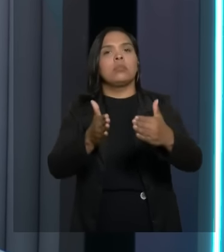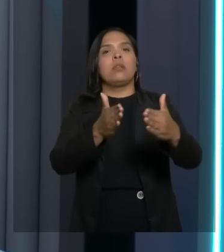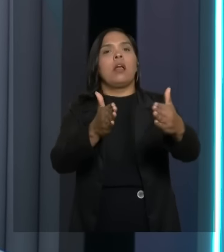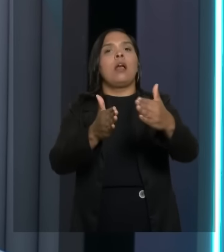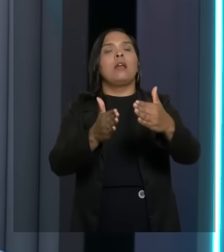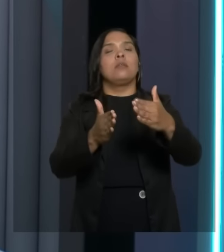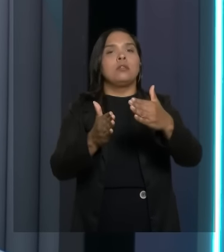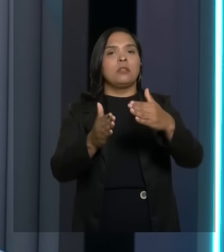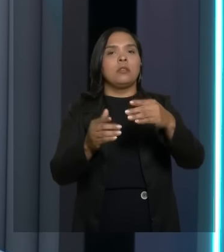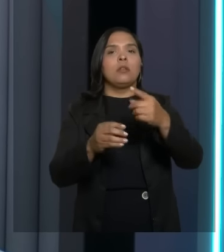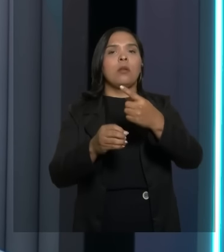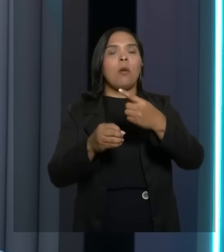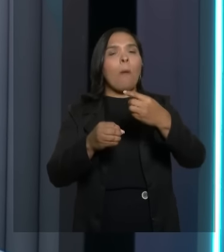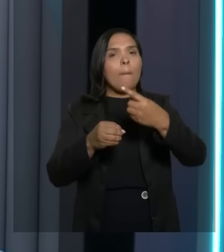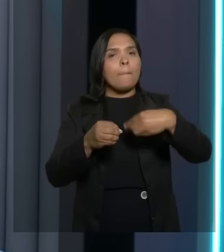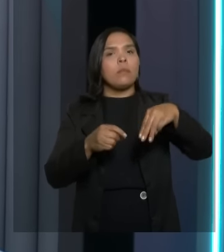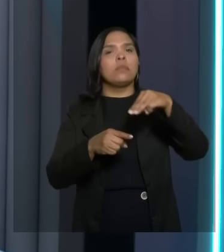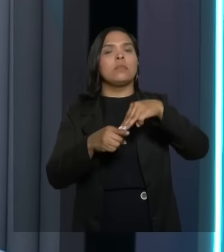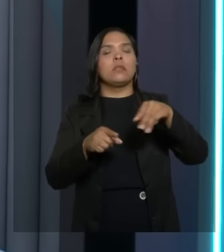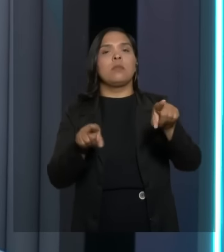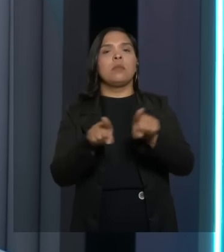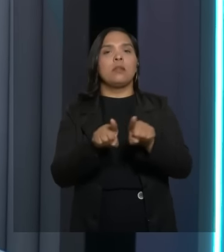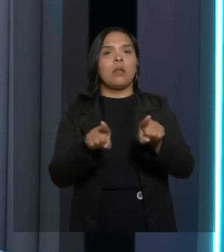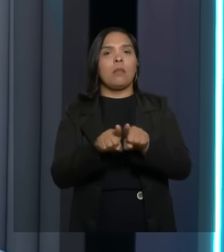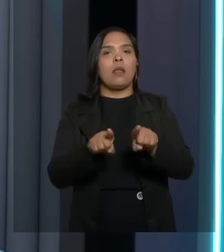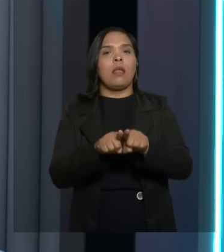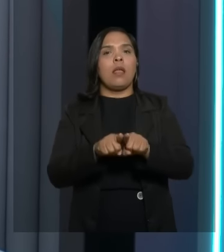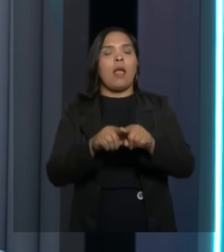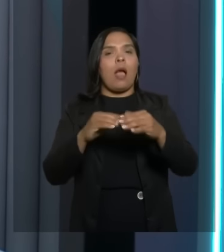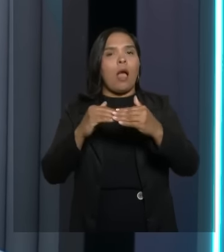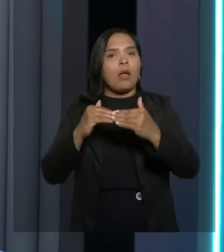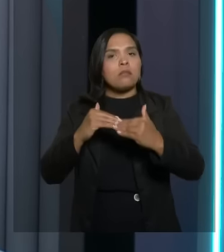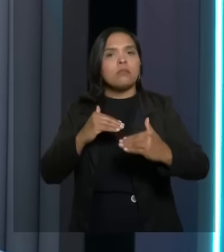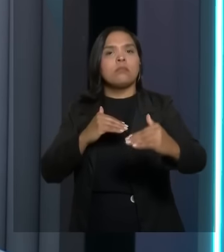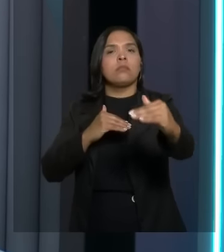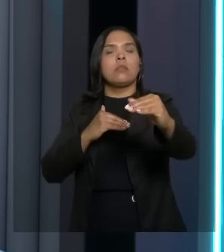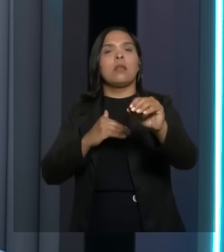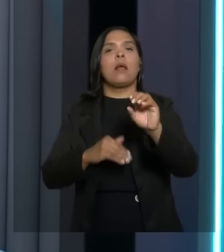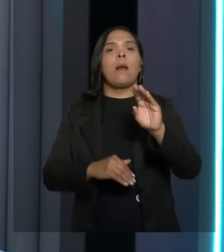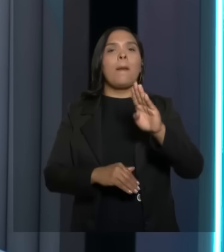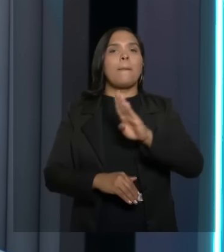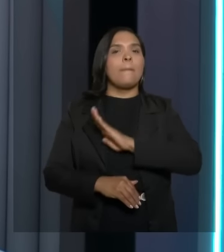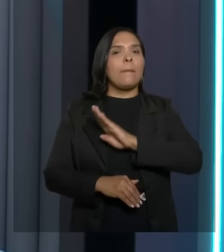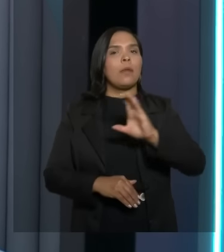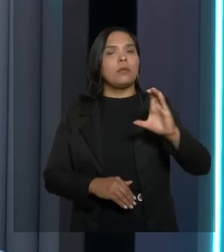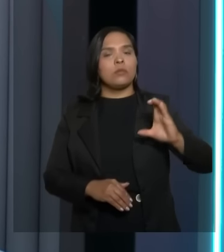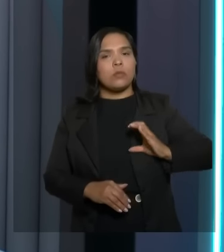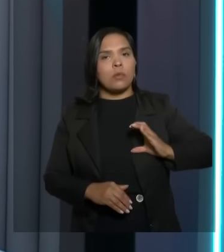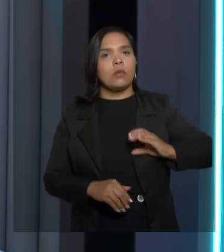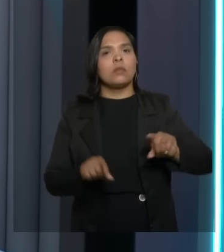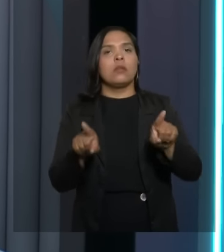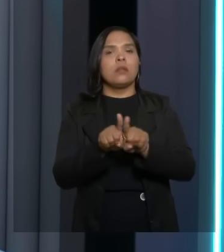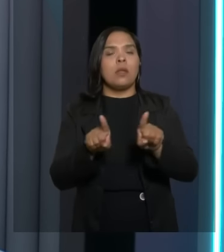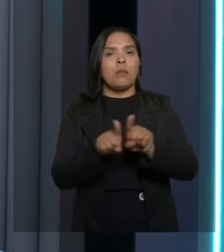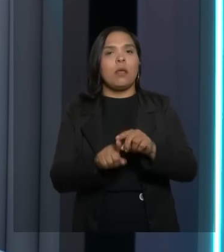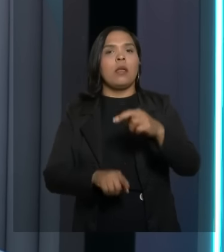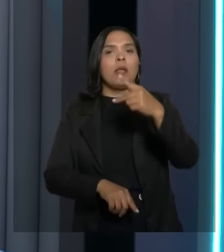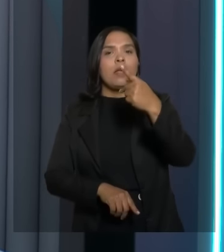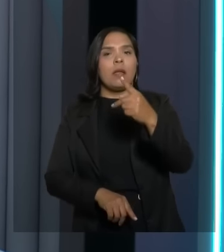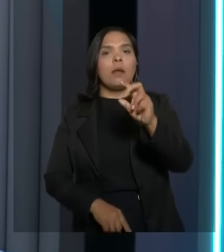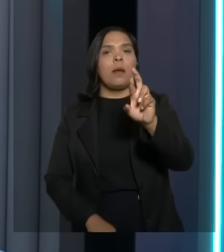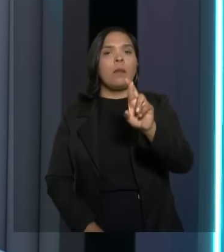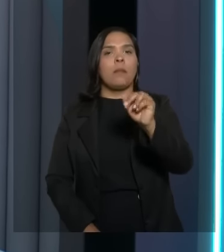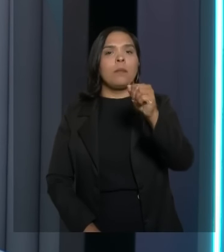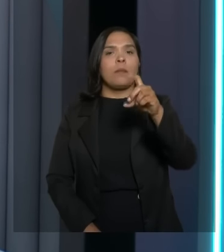que a senhora dirige, como a estrada de Barra do Choça, a estrada que vai para Padrô, Pradoso e Batepé,